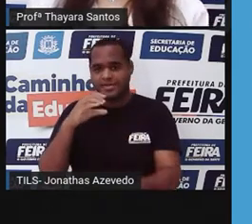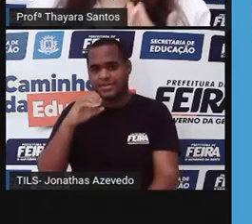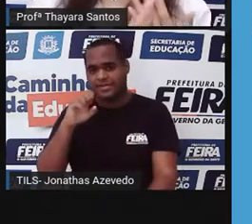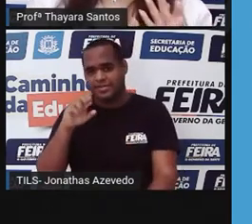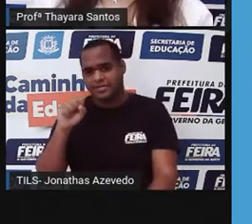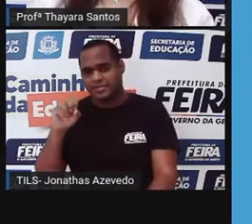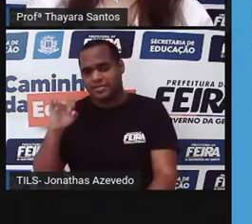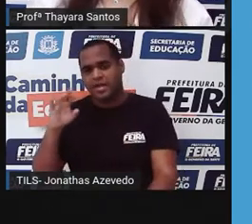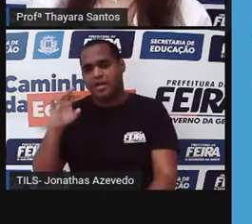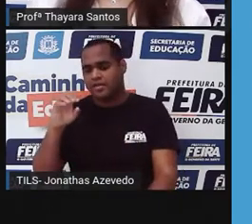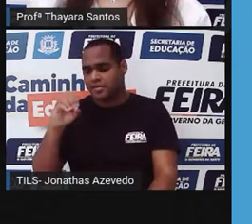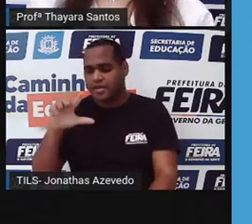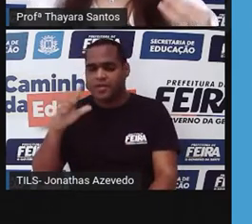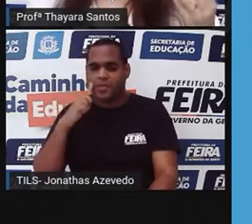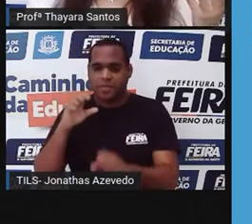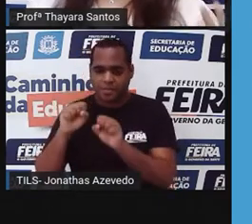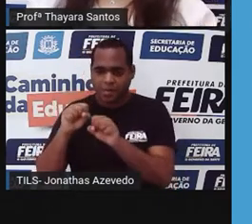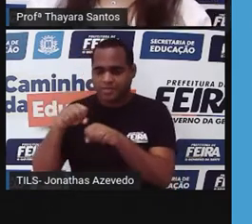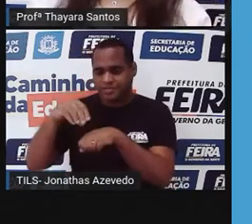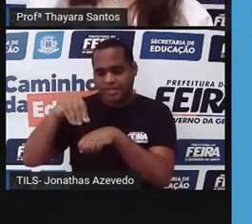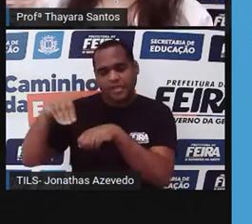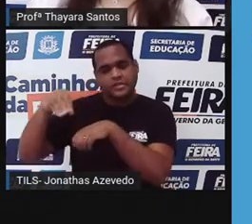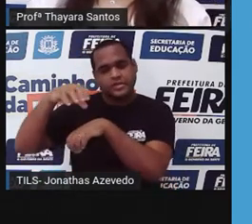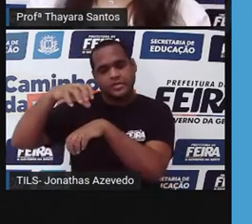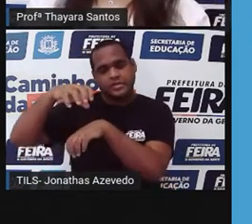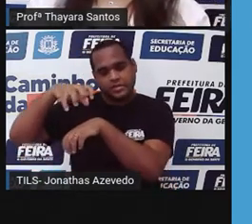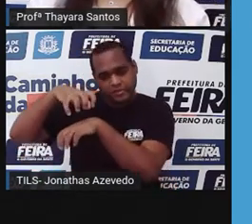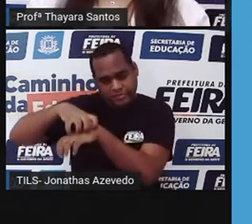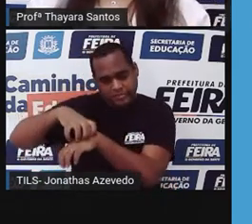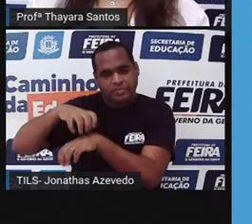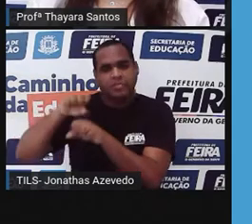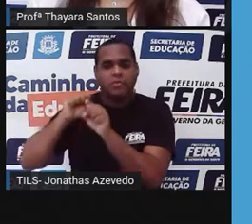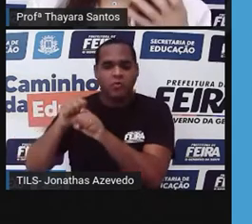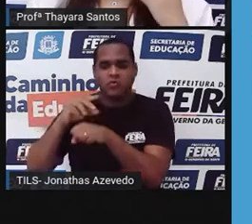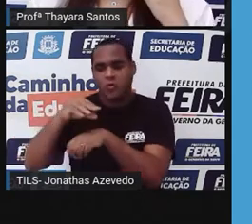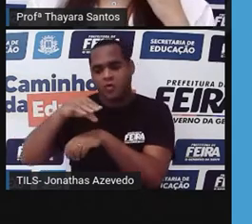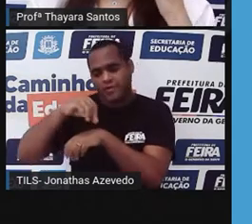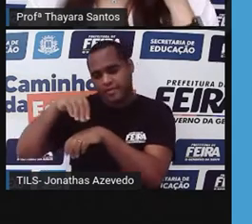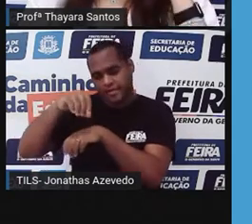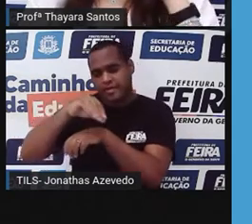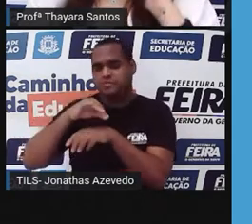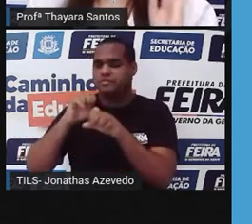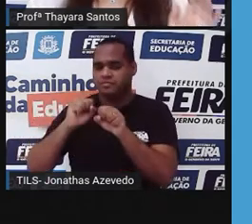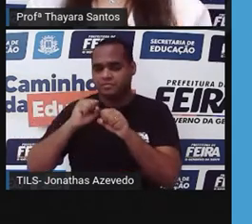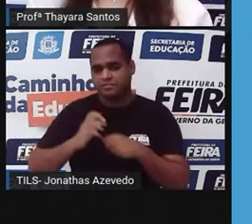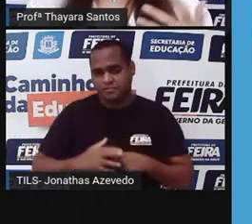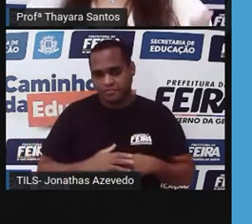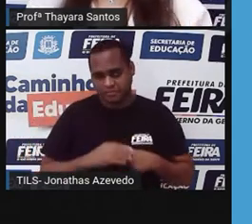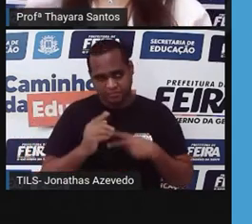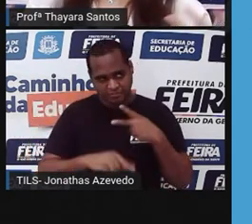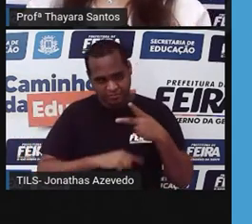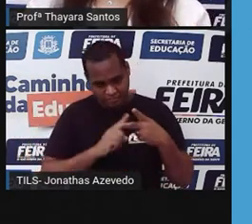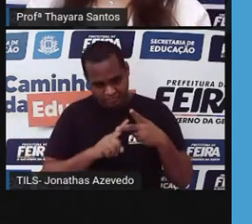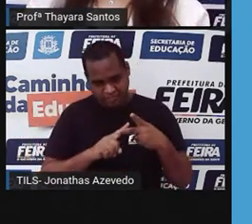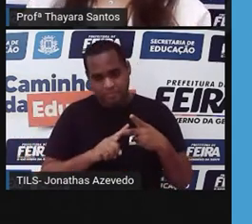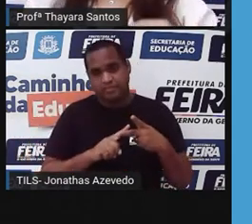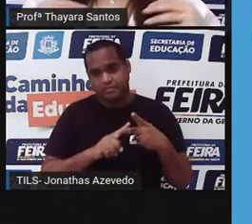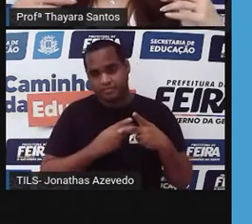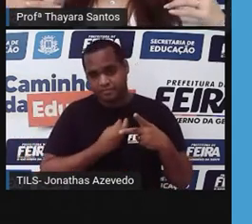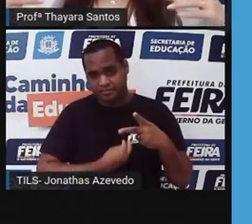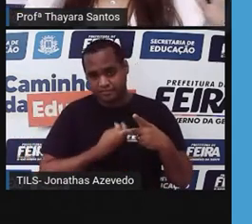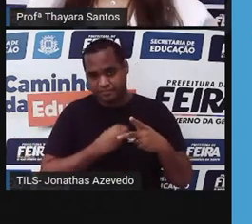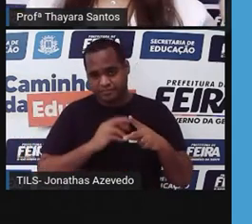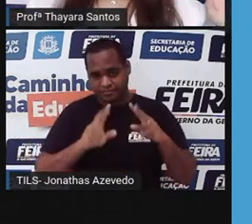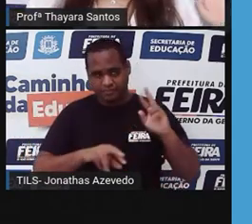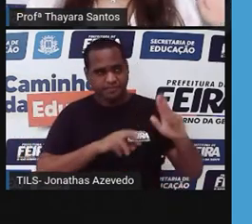ficar fixos ali no substrato, pode ser uma rocha ou pode ser a própria areia do mar, ou eles podem ser de vida livre, isso quer